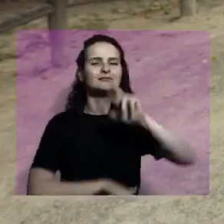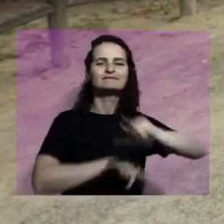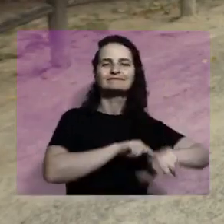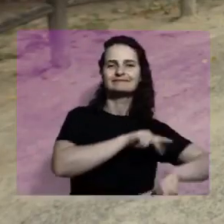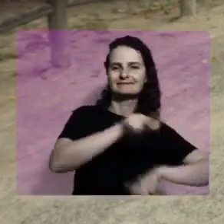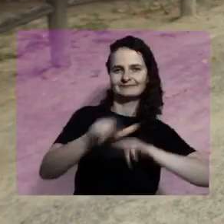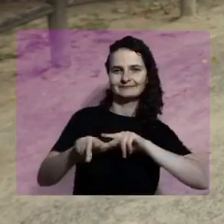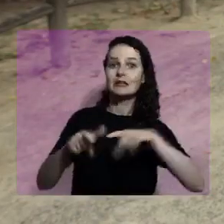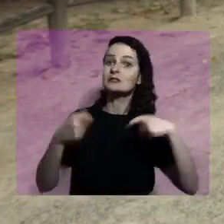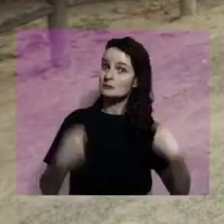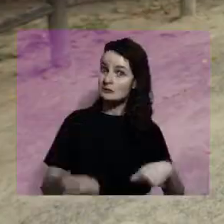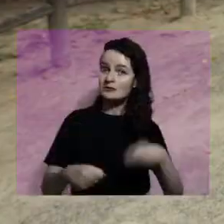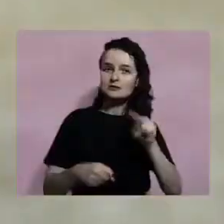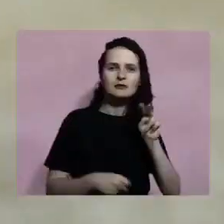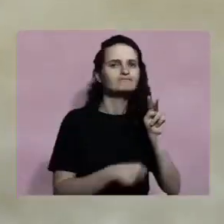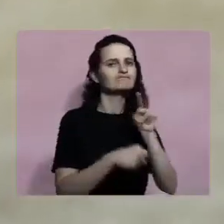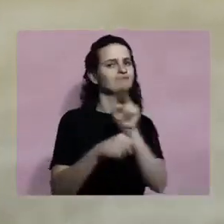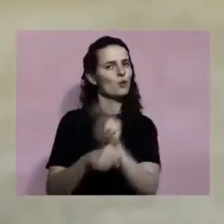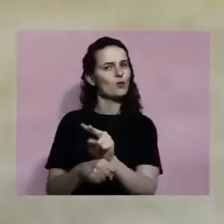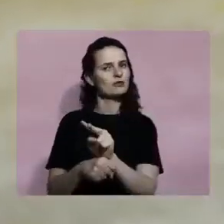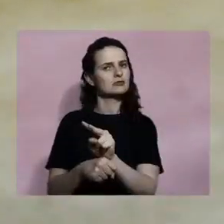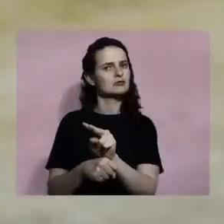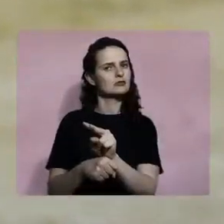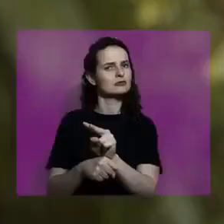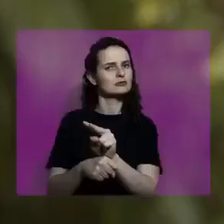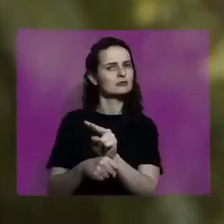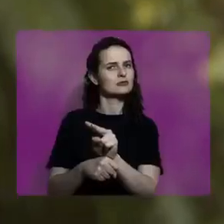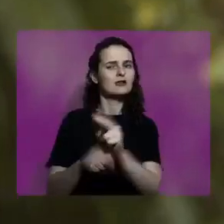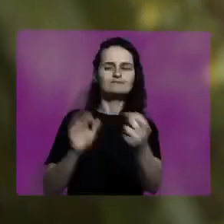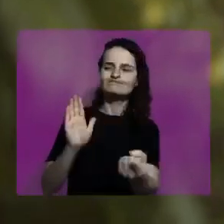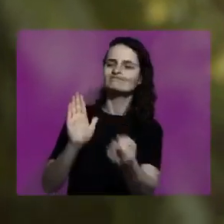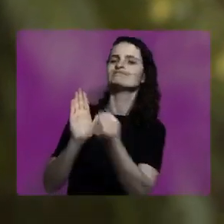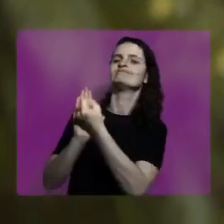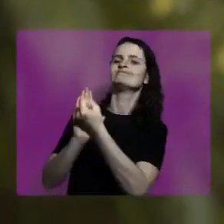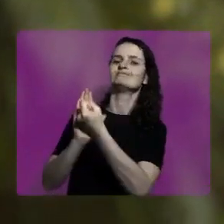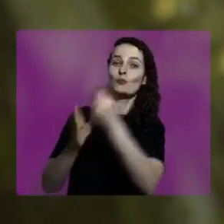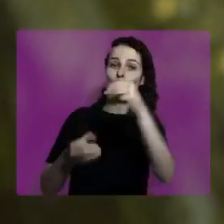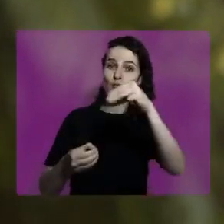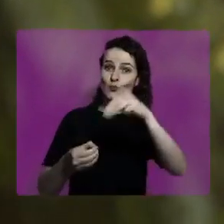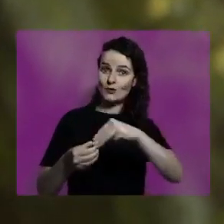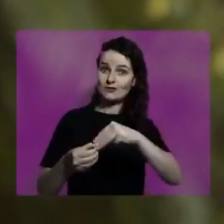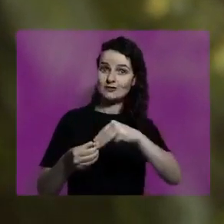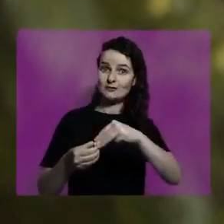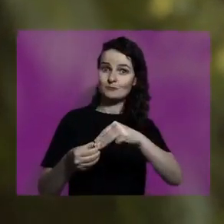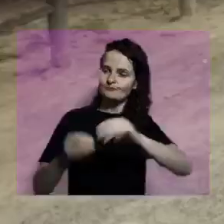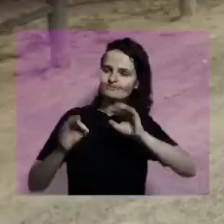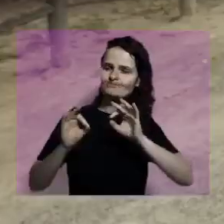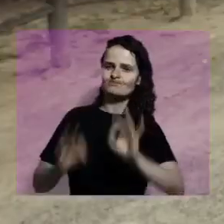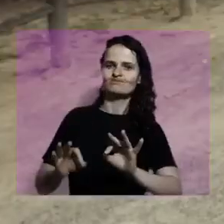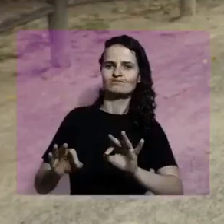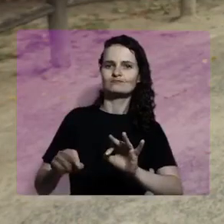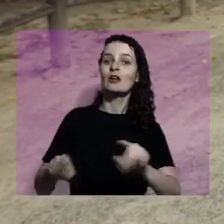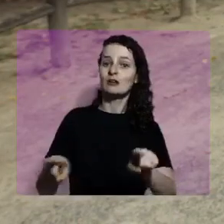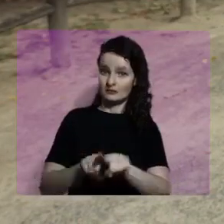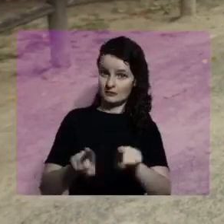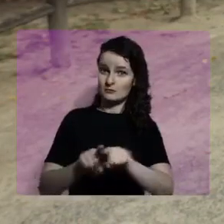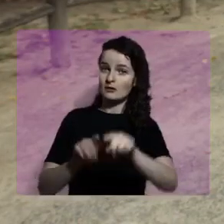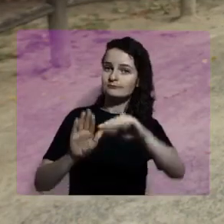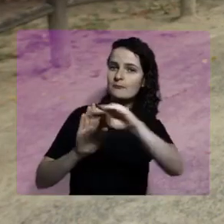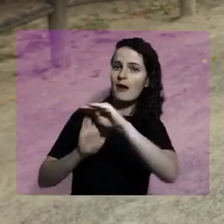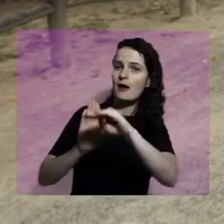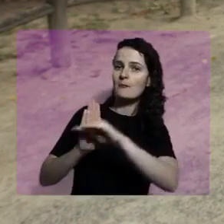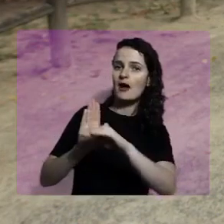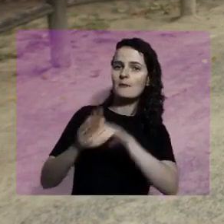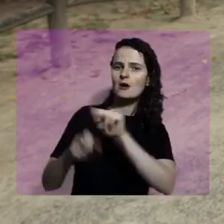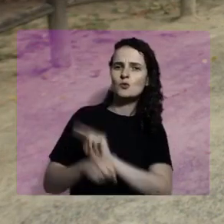Nós precisamos ter o cuidado para manter esse patrimônio natural que caracteriza o município íntegro, implementando, por exemplo,